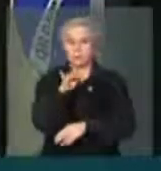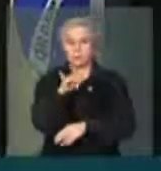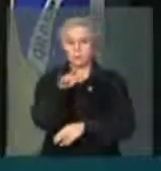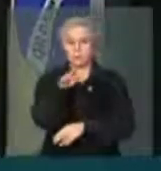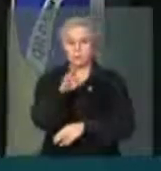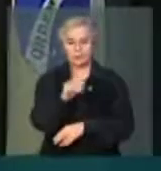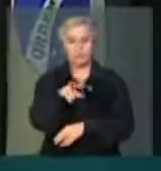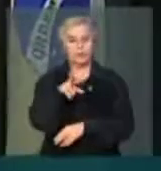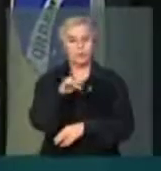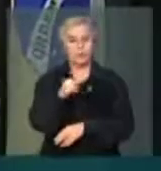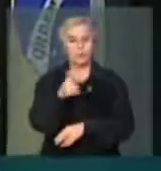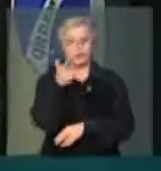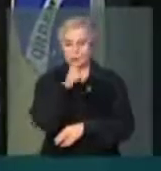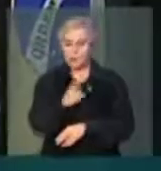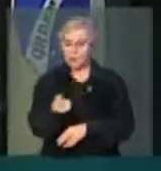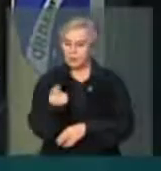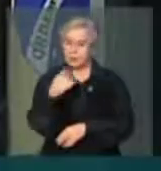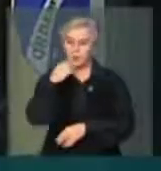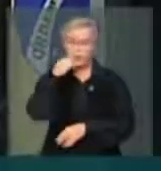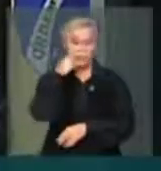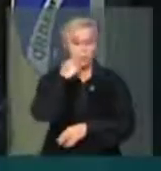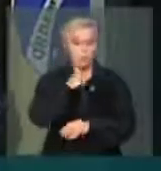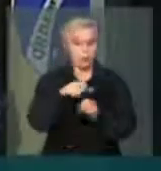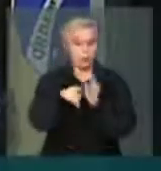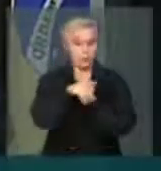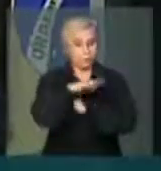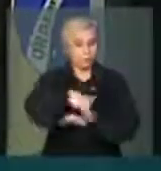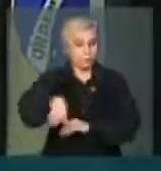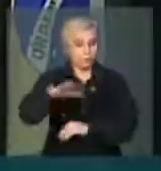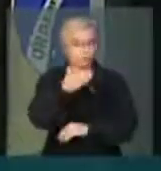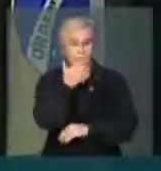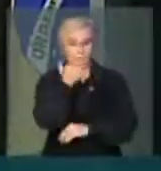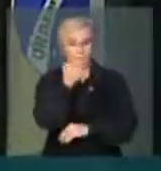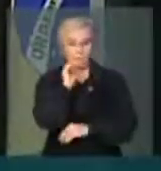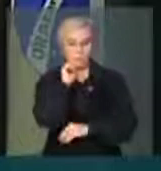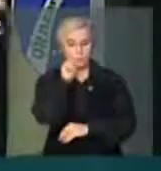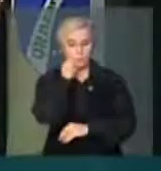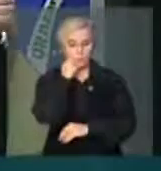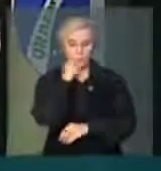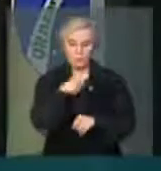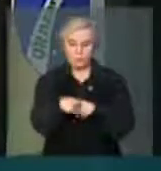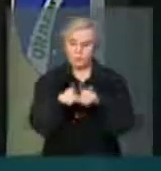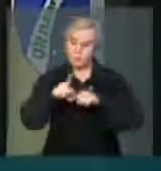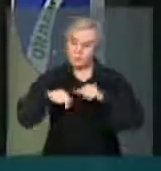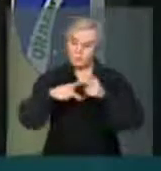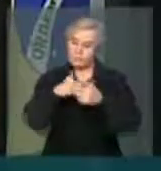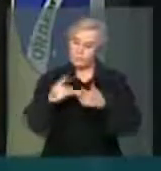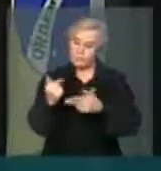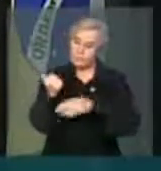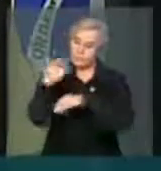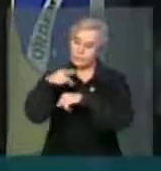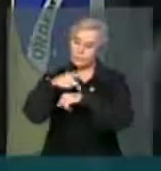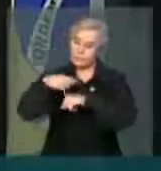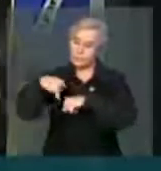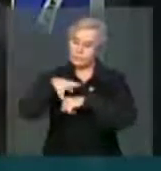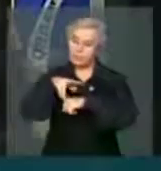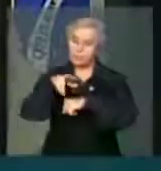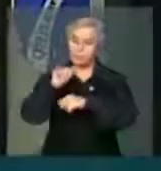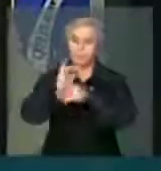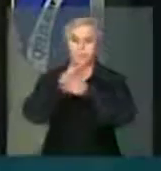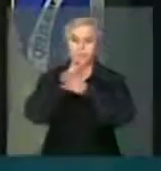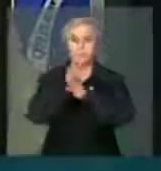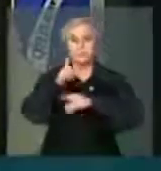o preço do pão que chega à mesa do brasileiro, mercadorias importadas que vão atingir os produtos